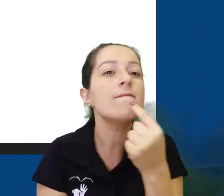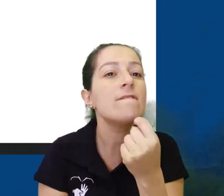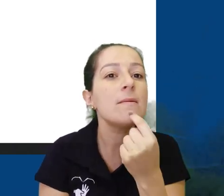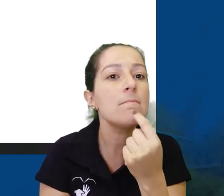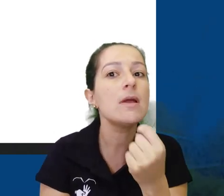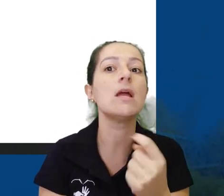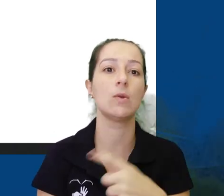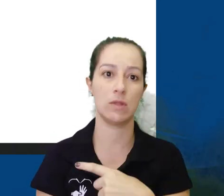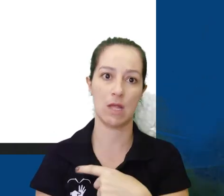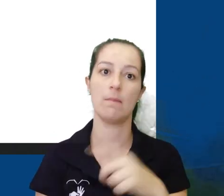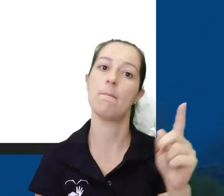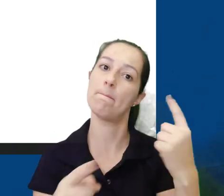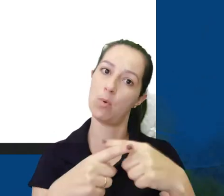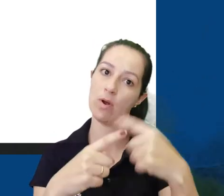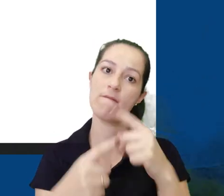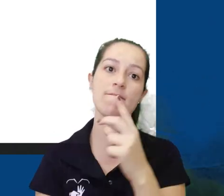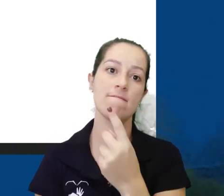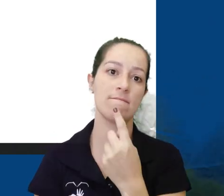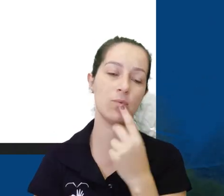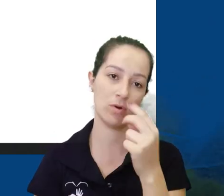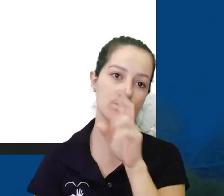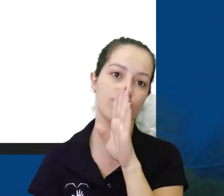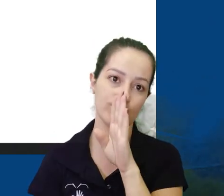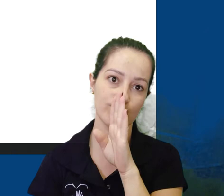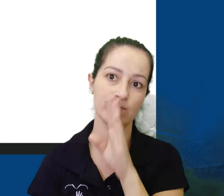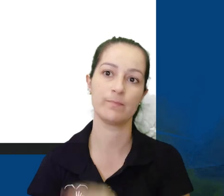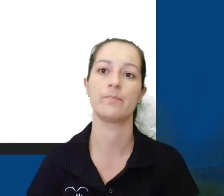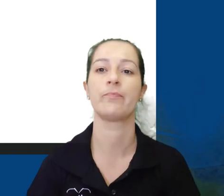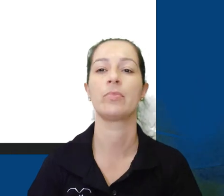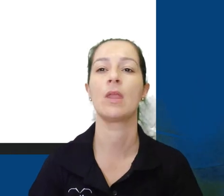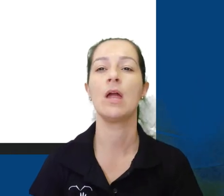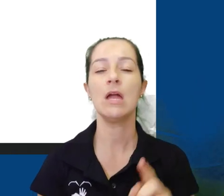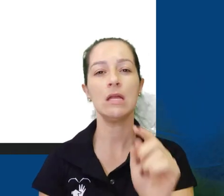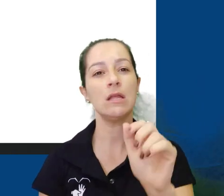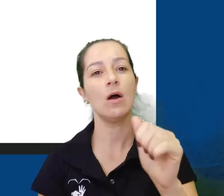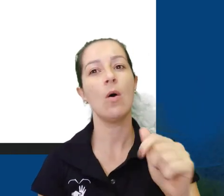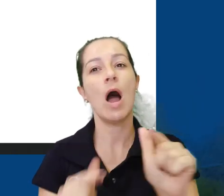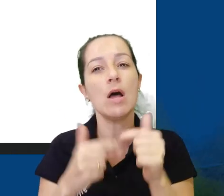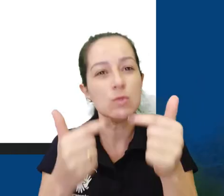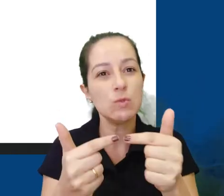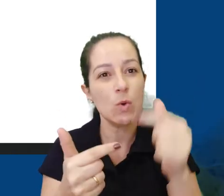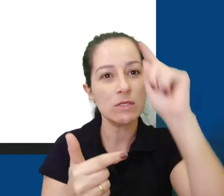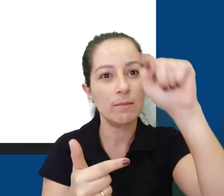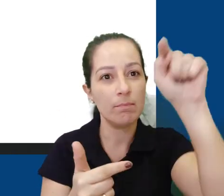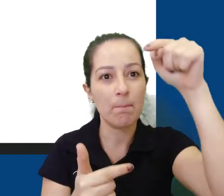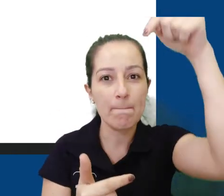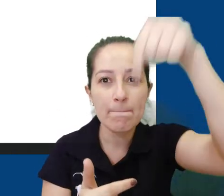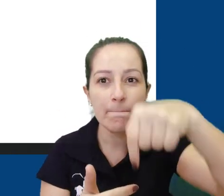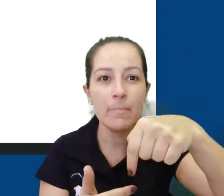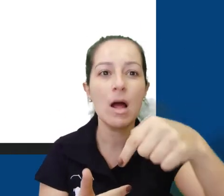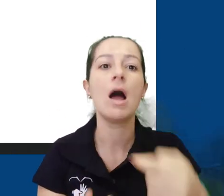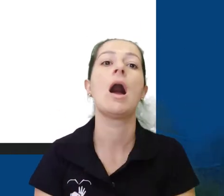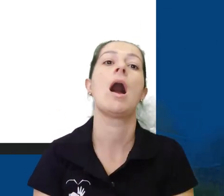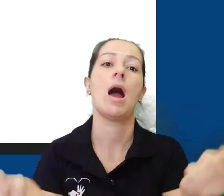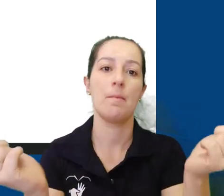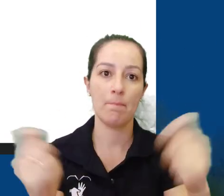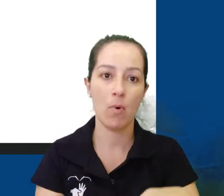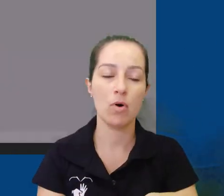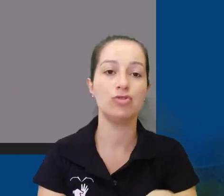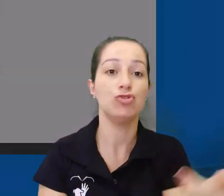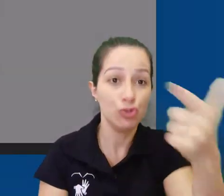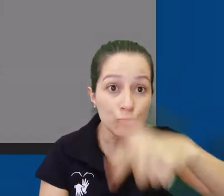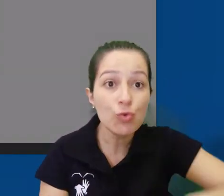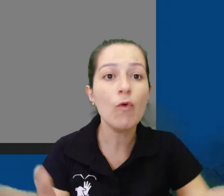participação desse aluno, clicamos na caixa que fica no lado esquerdo do nome dele, e usando a caixa de ações, escolhemos